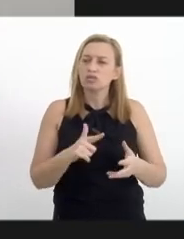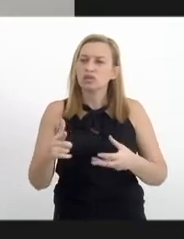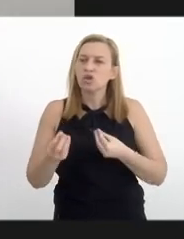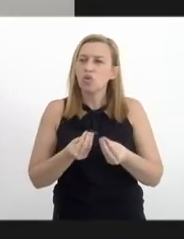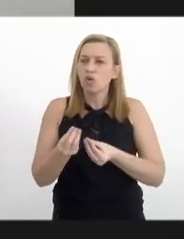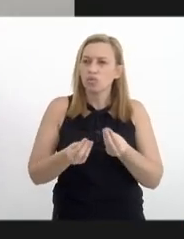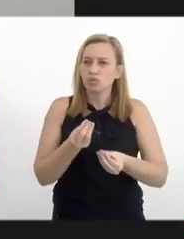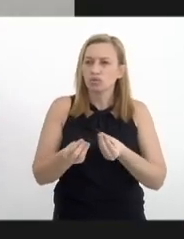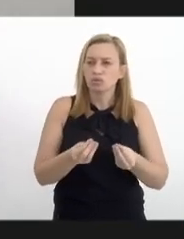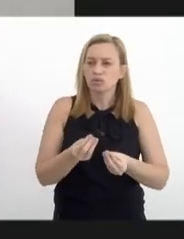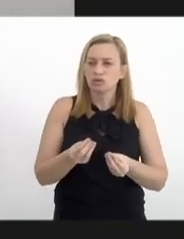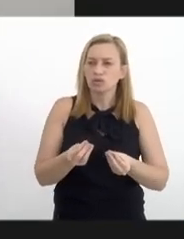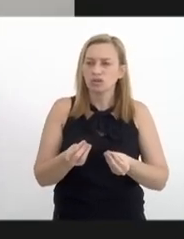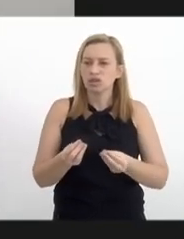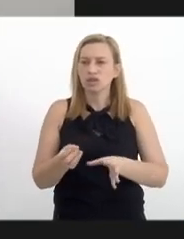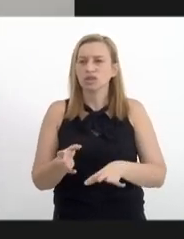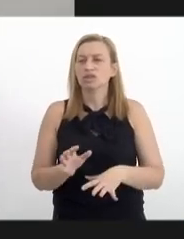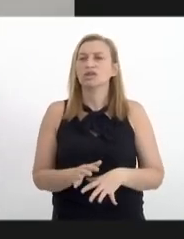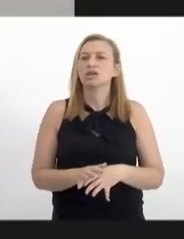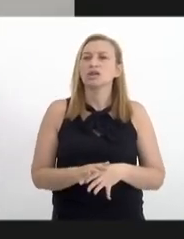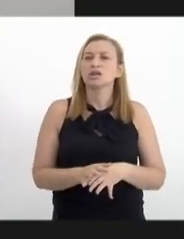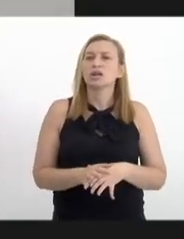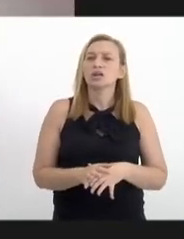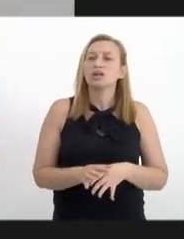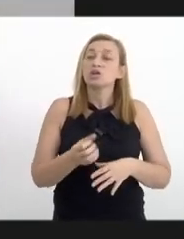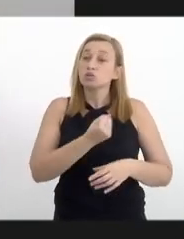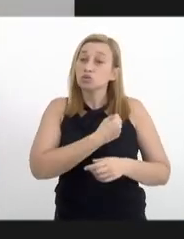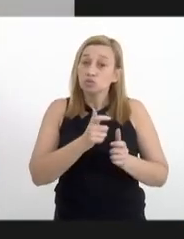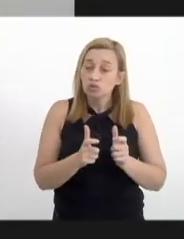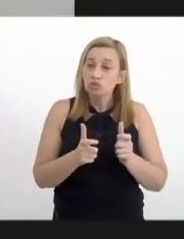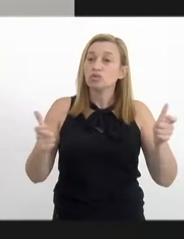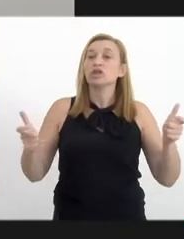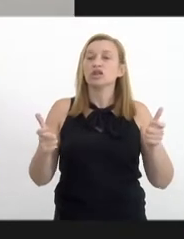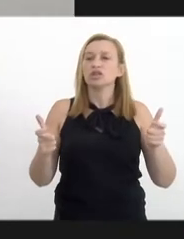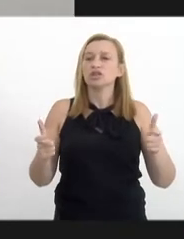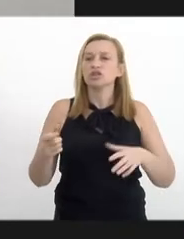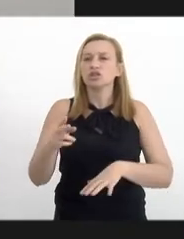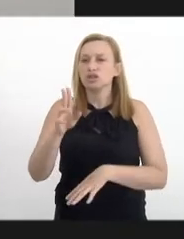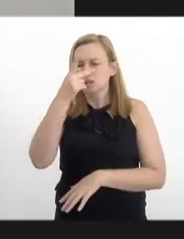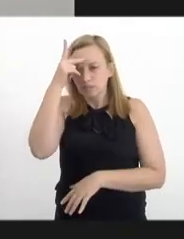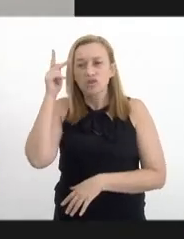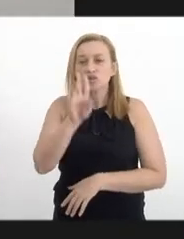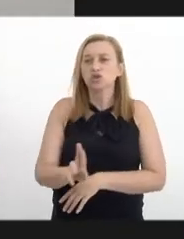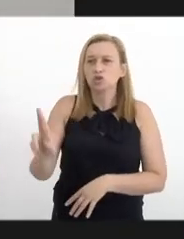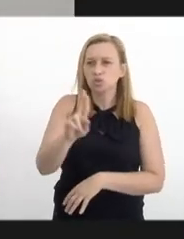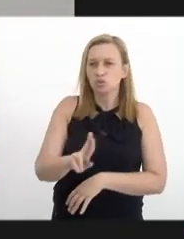de CAPES do tipo 1. Então, você vai ter um número maior ainda de usuários que são,